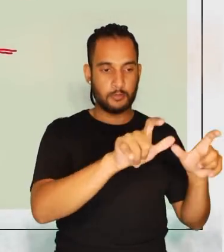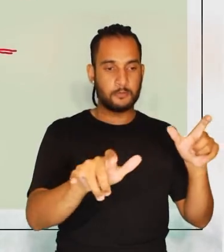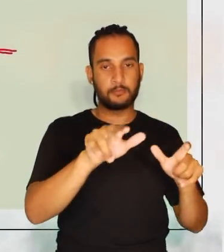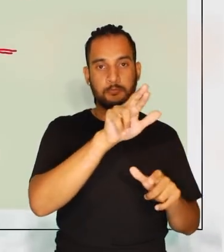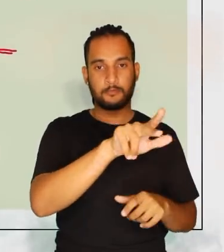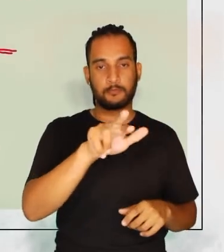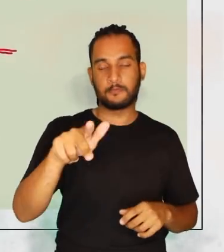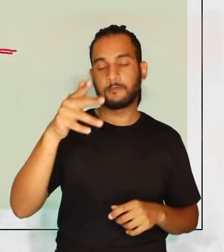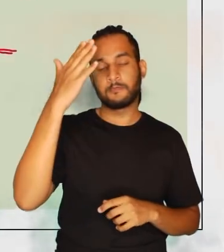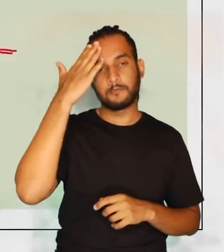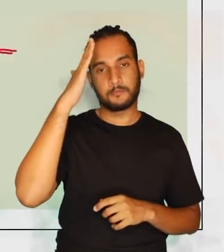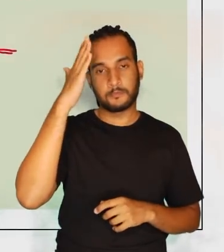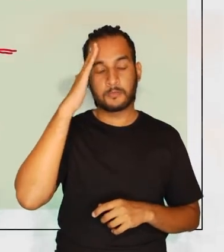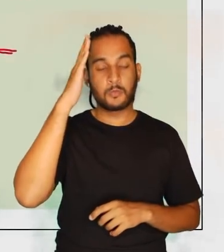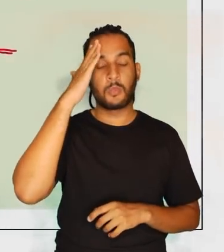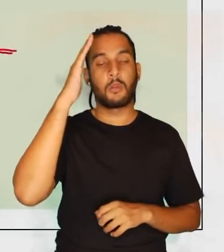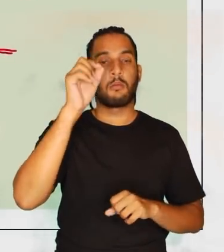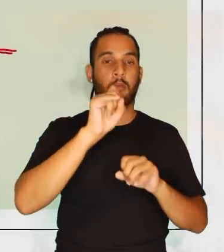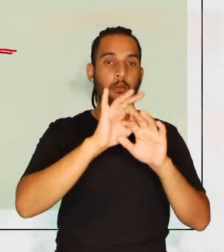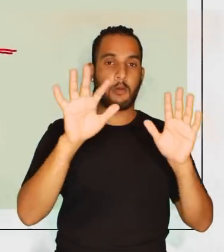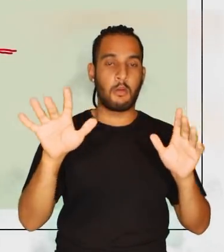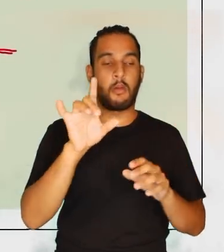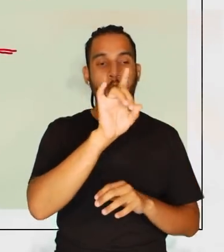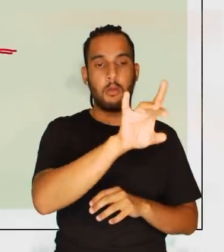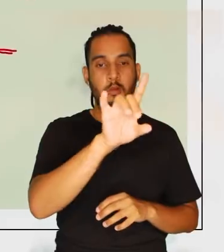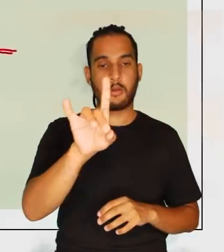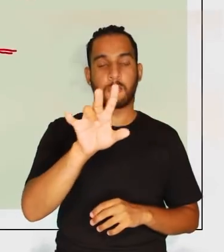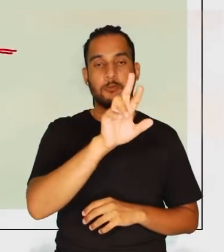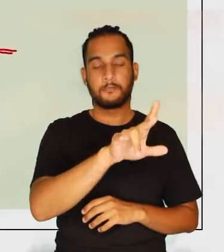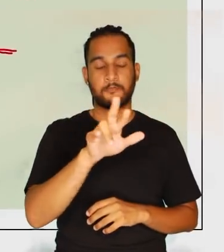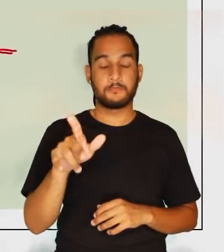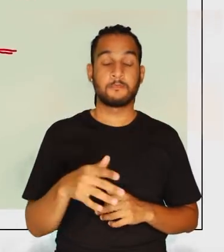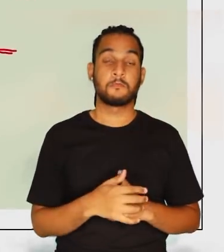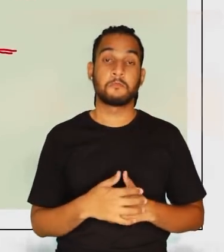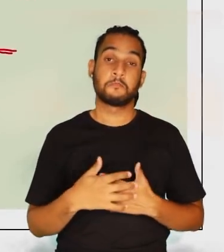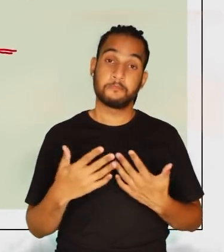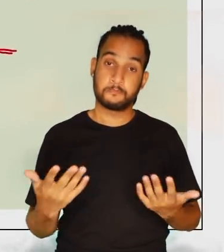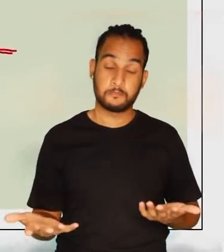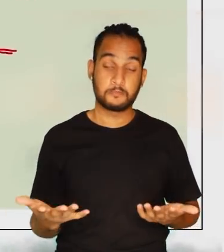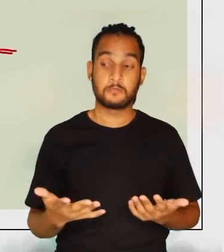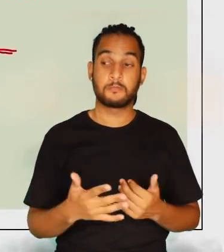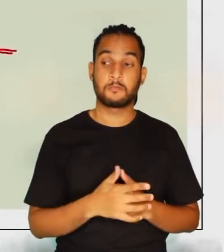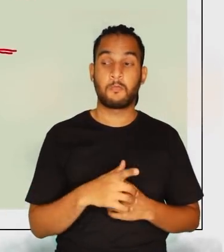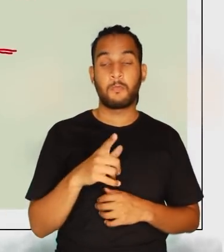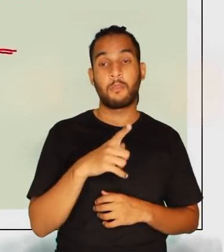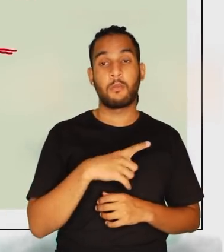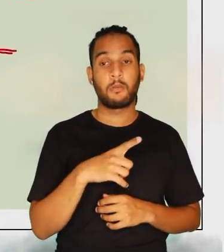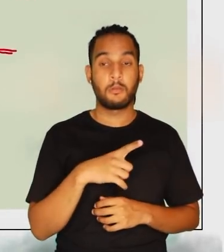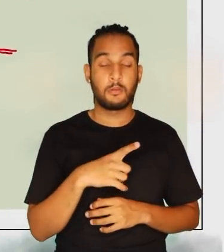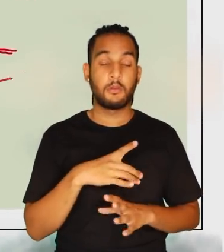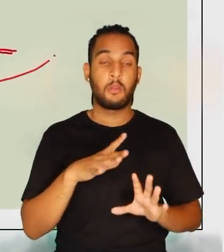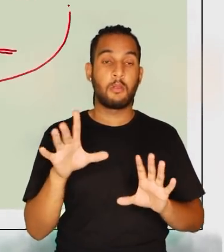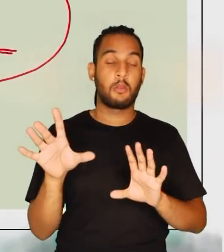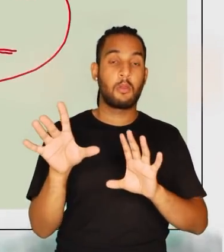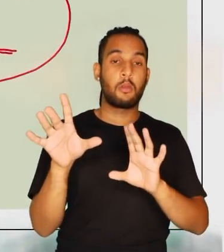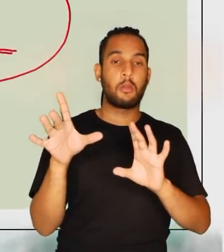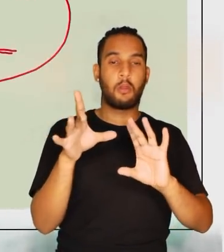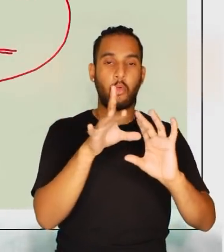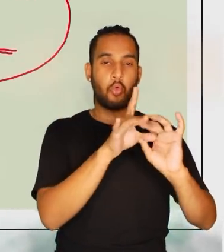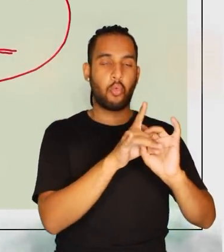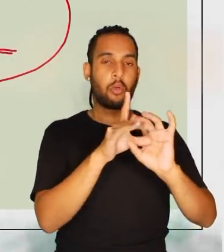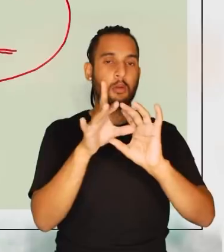corpo e entender isso, os alunos entenderem que cada um é diferente, ou seja, elas estão